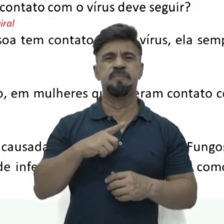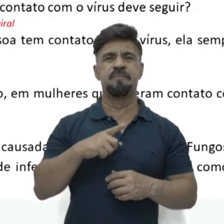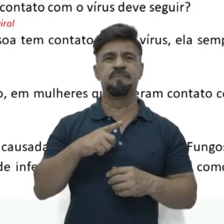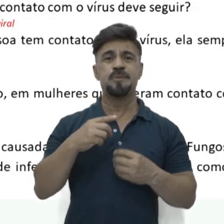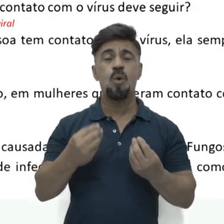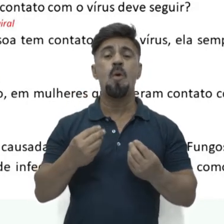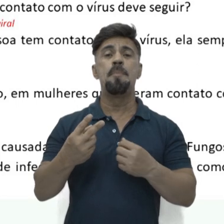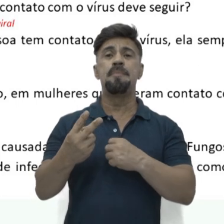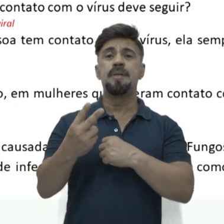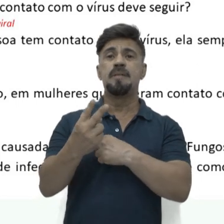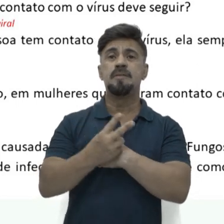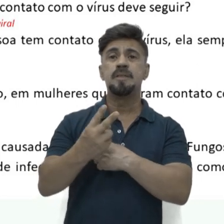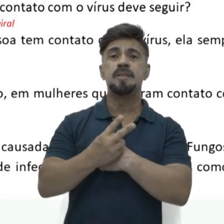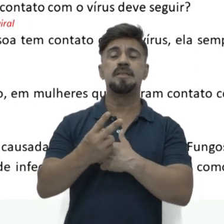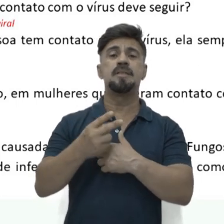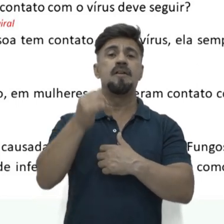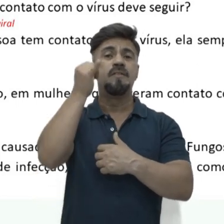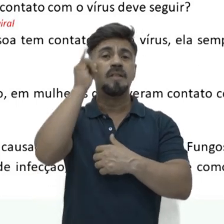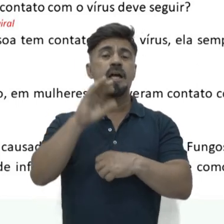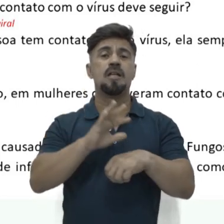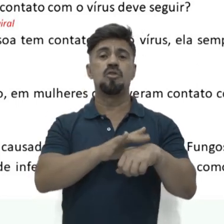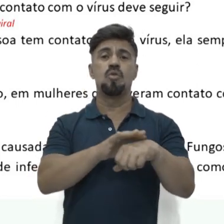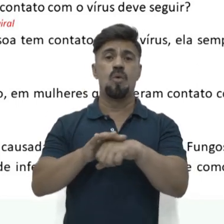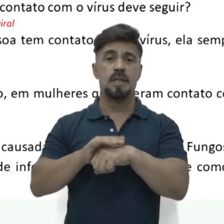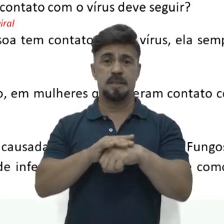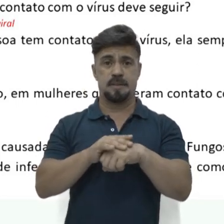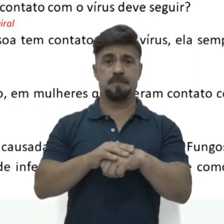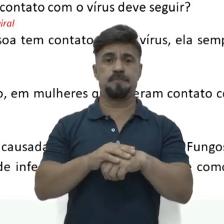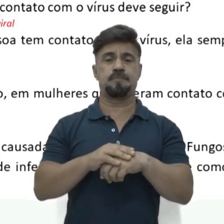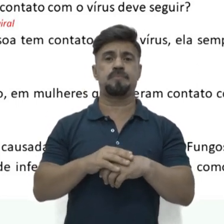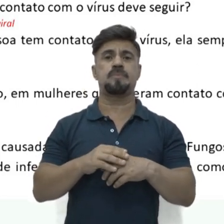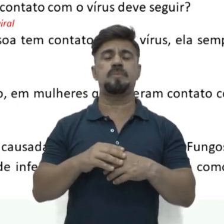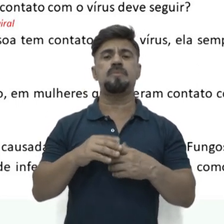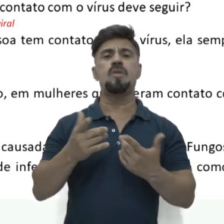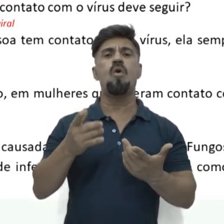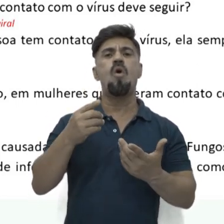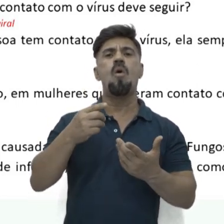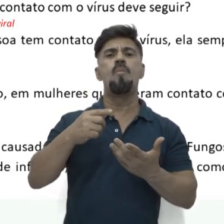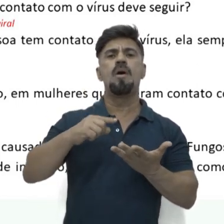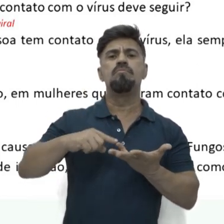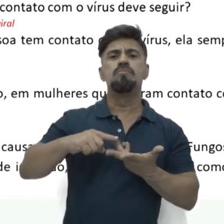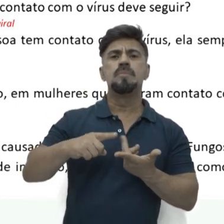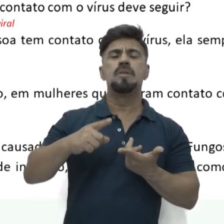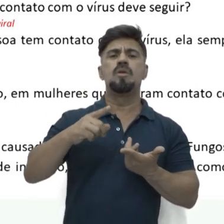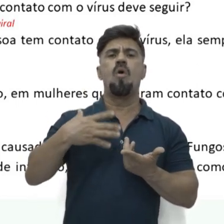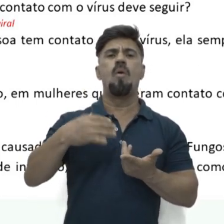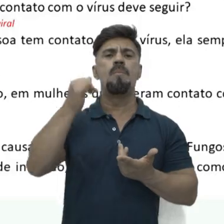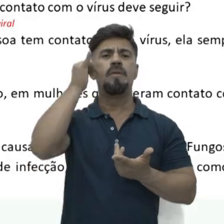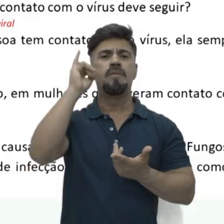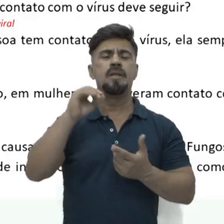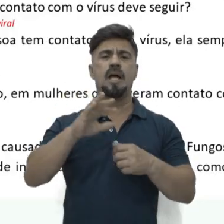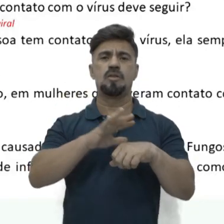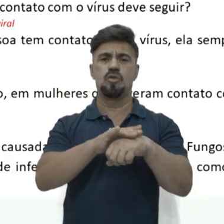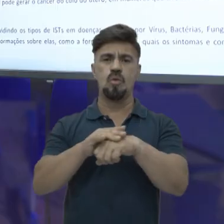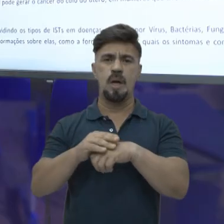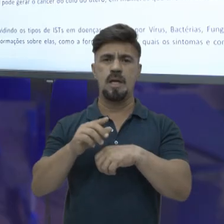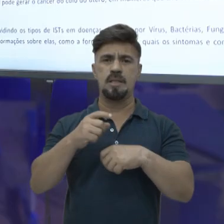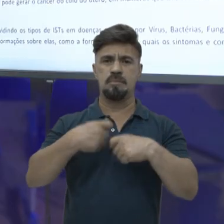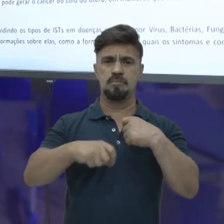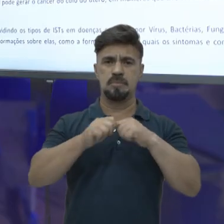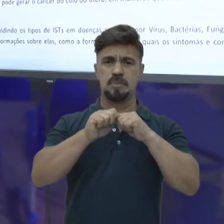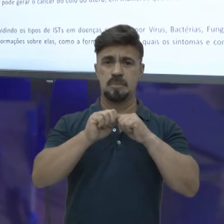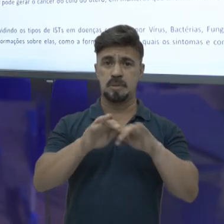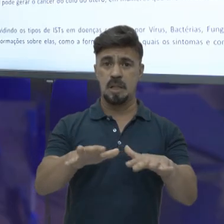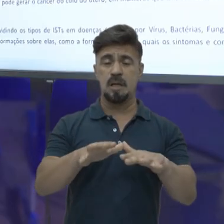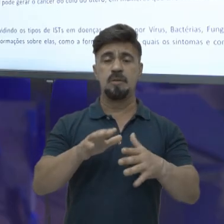prevenção dessas doenças? Outros tipos de métodos contraceptivos também previnem contra as doenças sexualmente transmissíveis